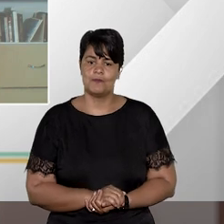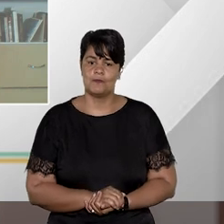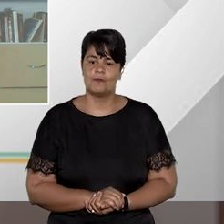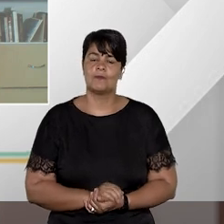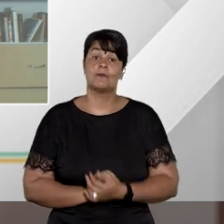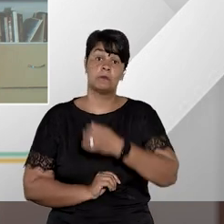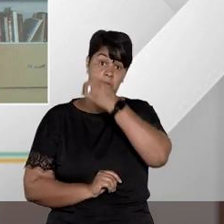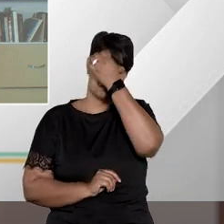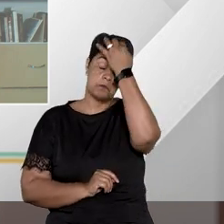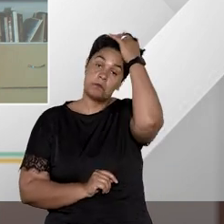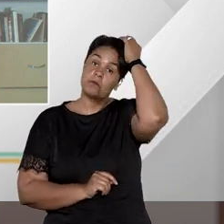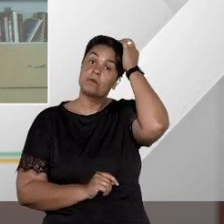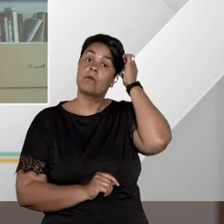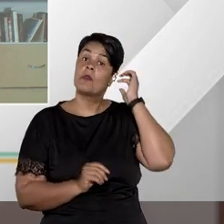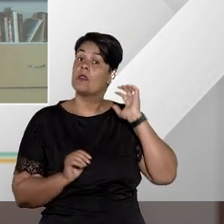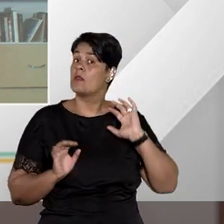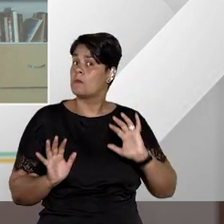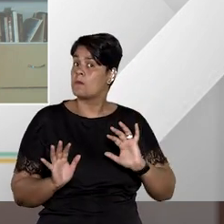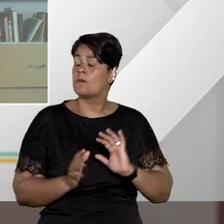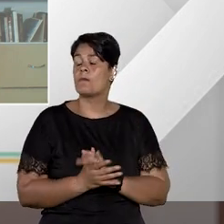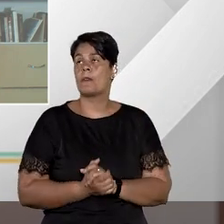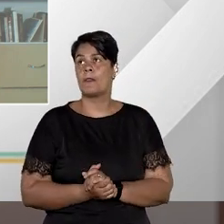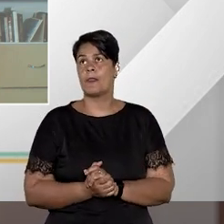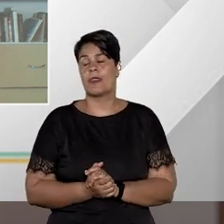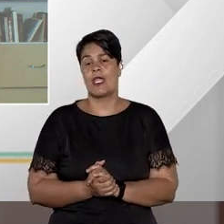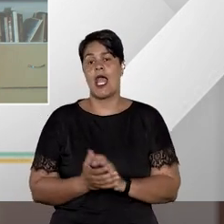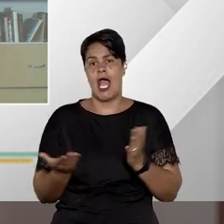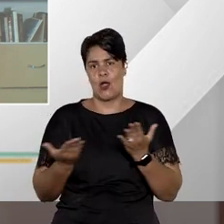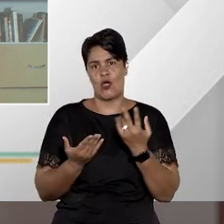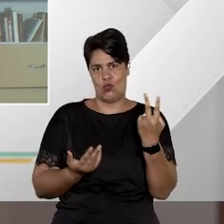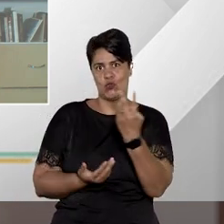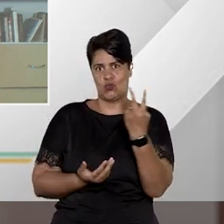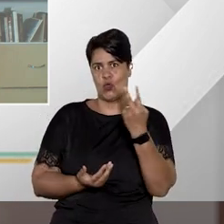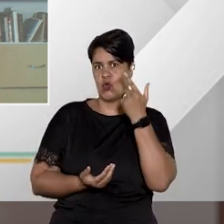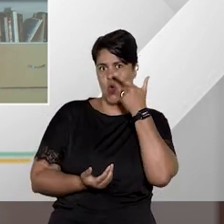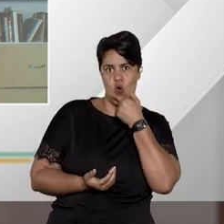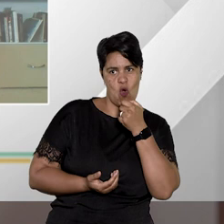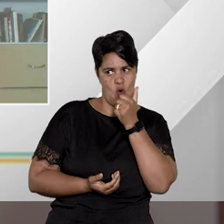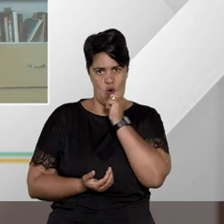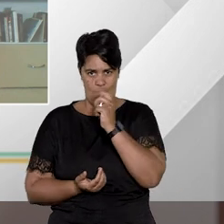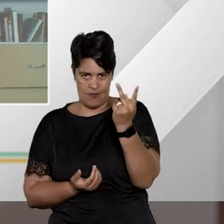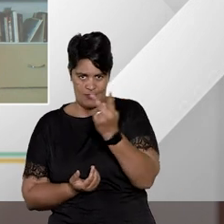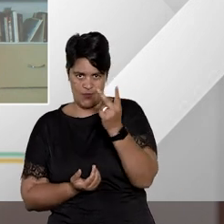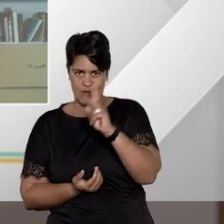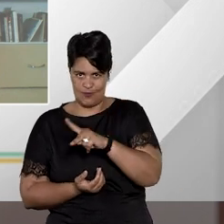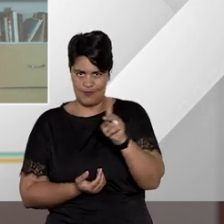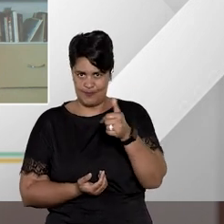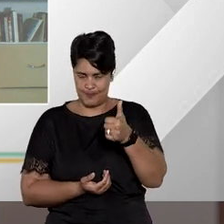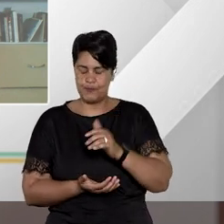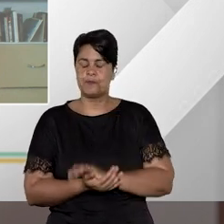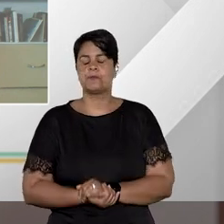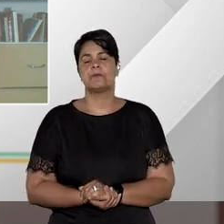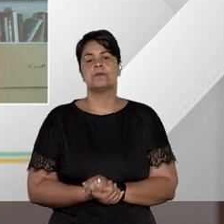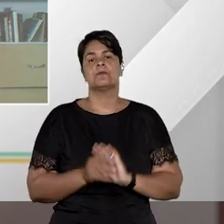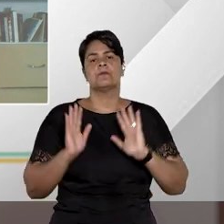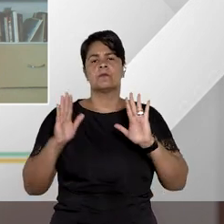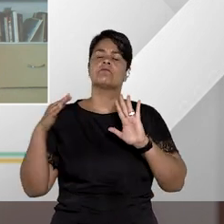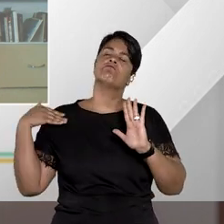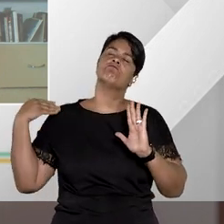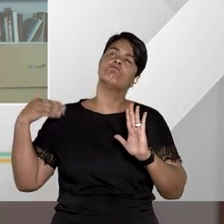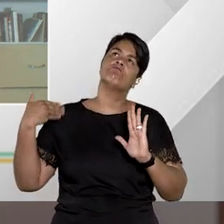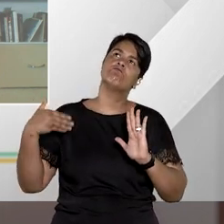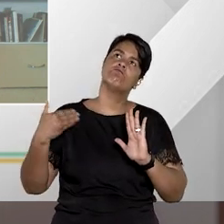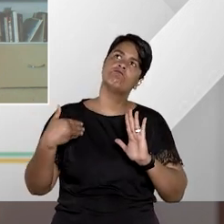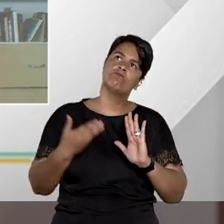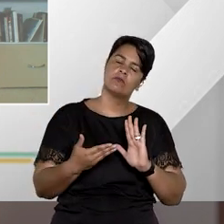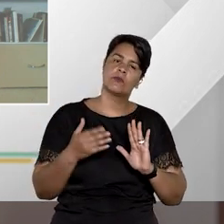agora doutora Geilza e doutor Aragone eu quero ouvir ambos agora ok ao longo dos anos e até agora no nosso programa